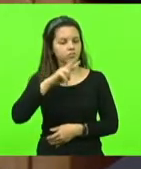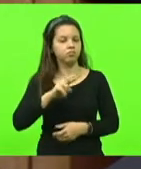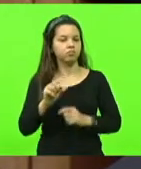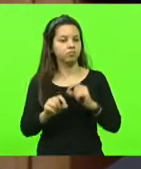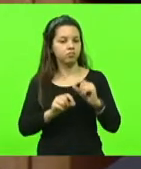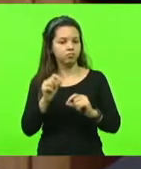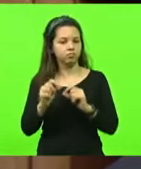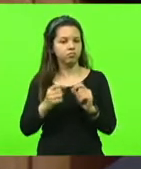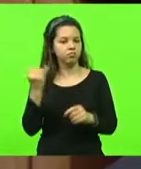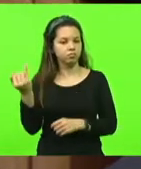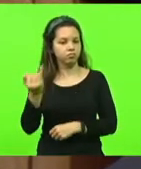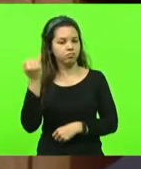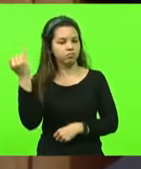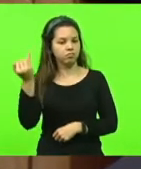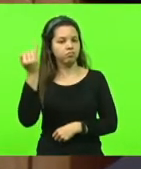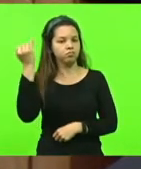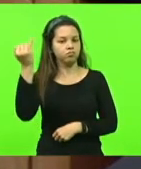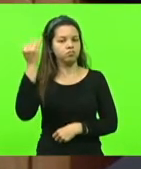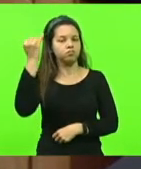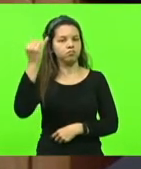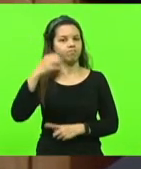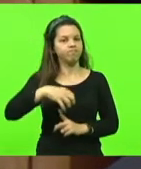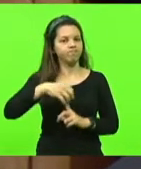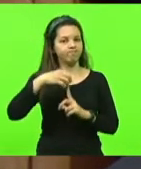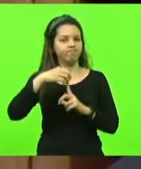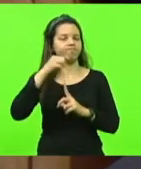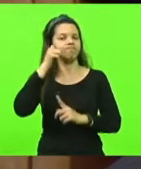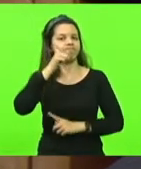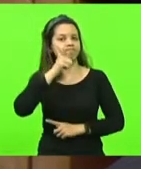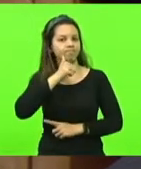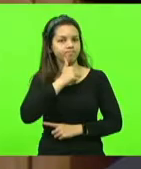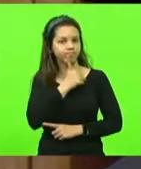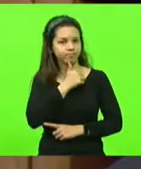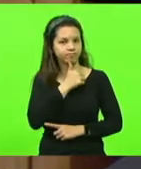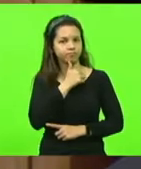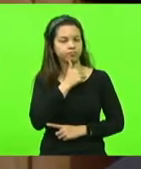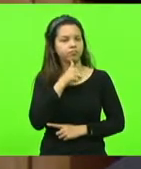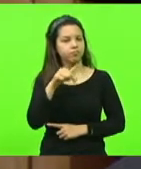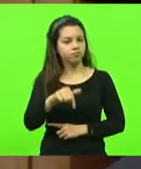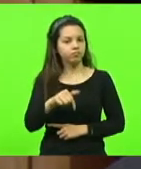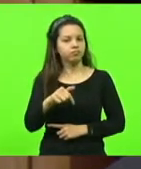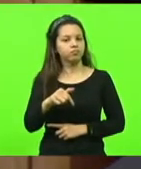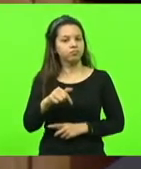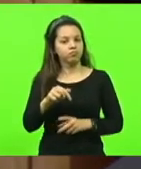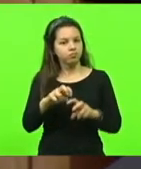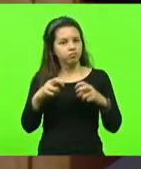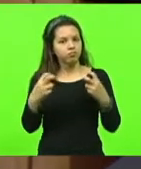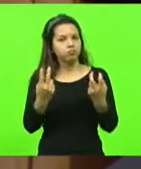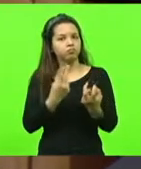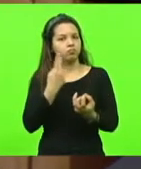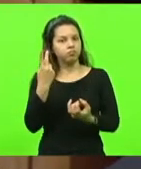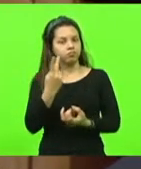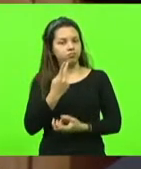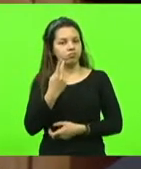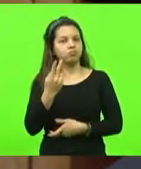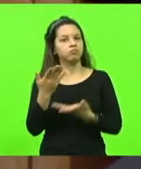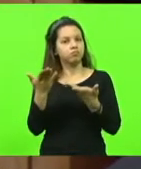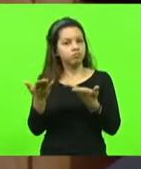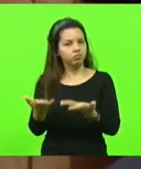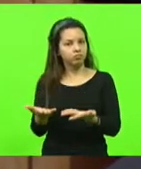a importância, a relevância da figura feminina no parlamento, ela está exatamente aí.